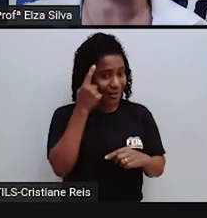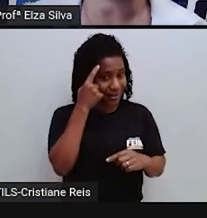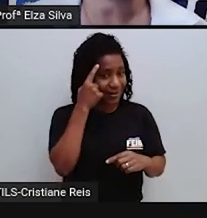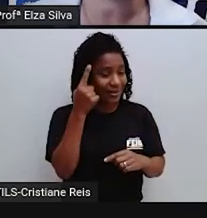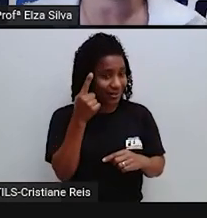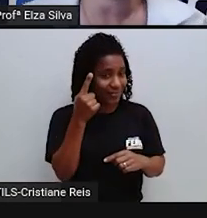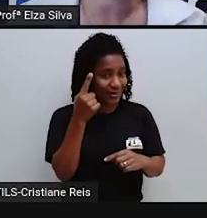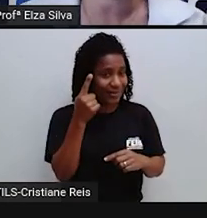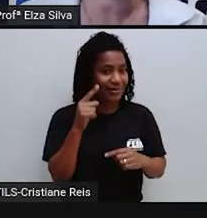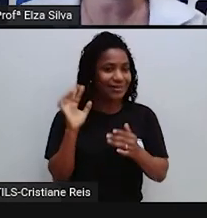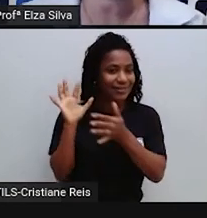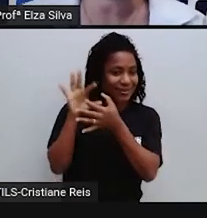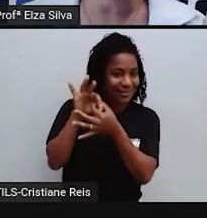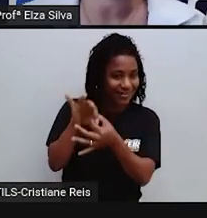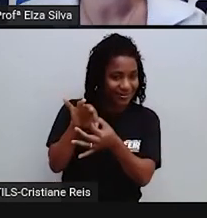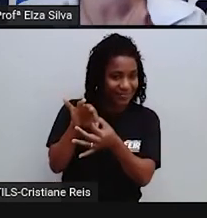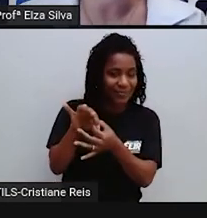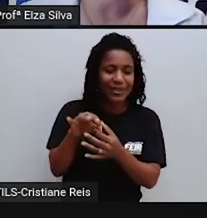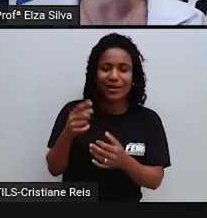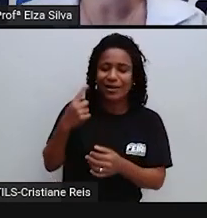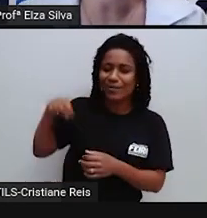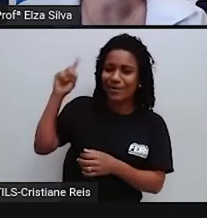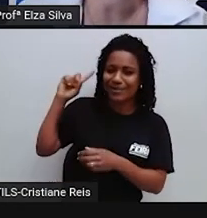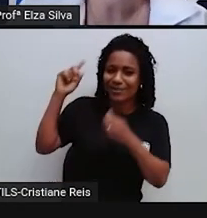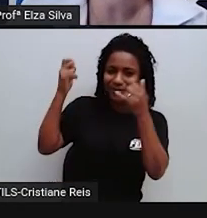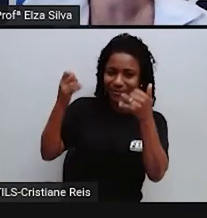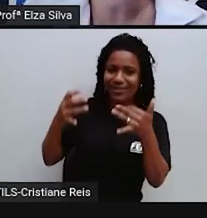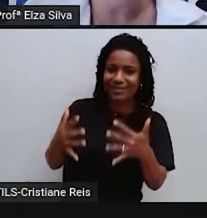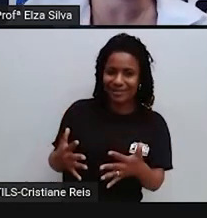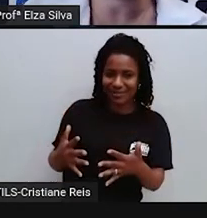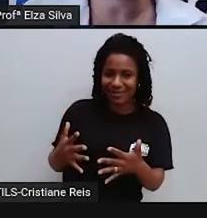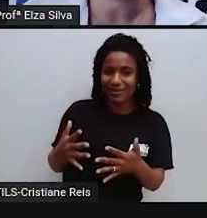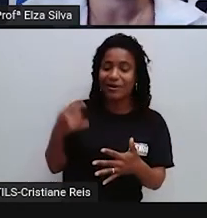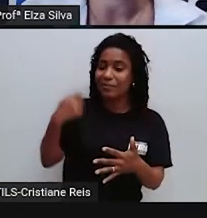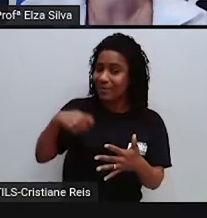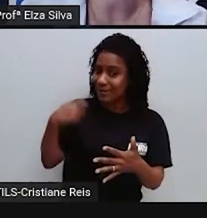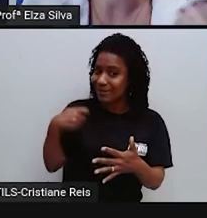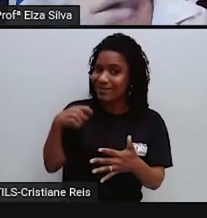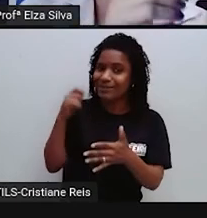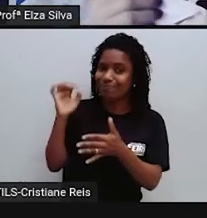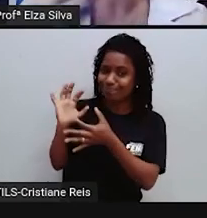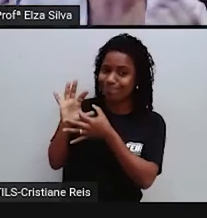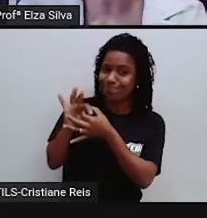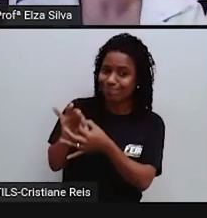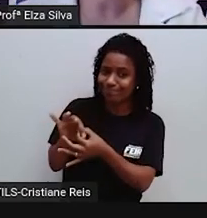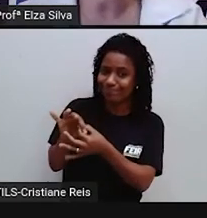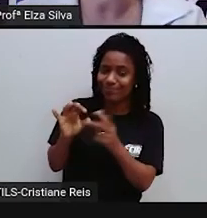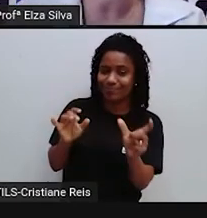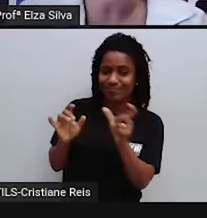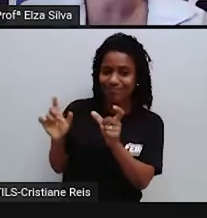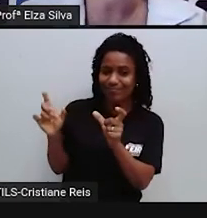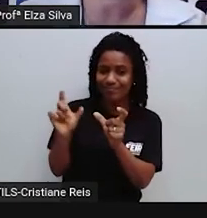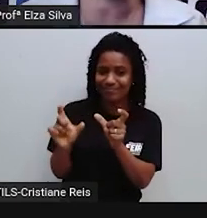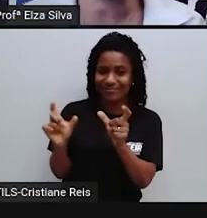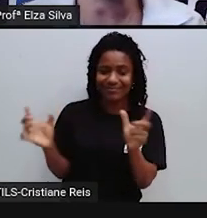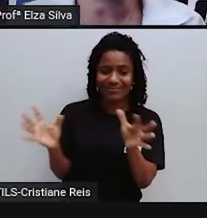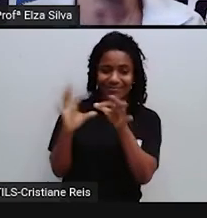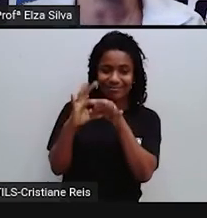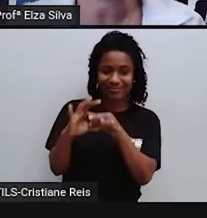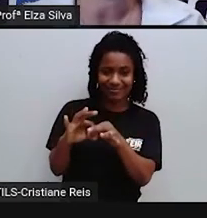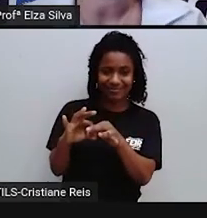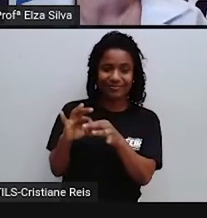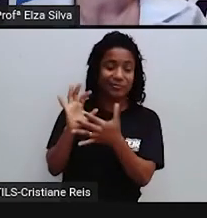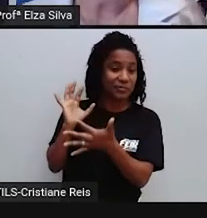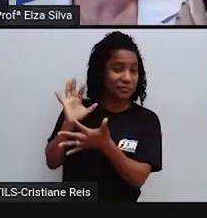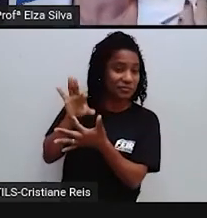aula passada Que eu mostrei Para vocês Que é importante Usar os linked words As palavras As de ligação Que ligam as ideias